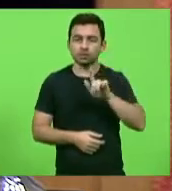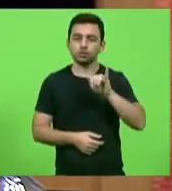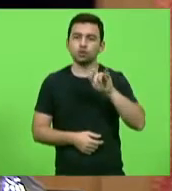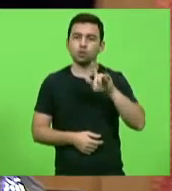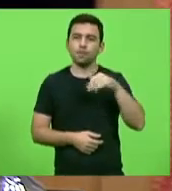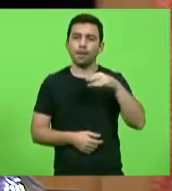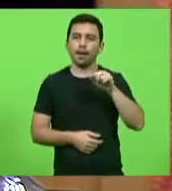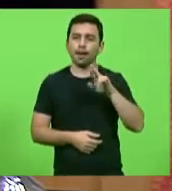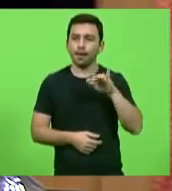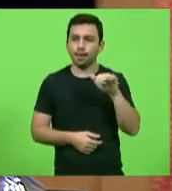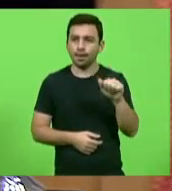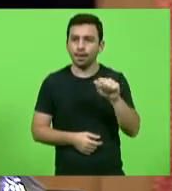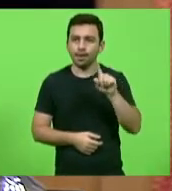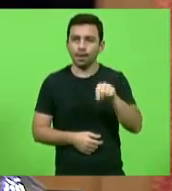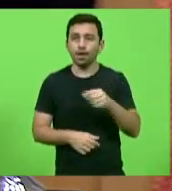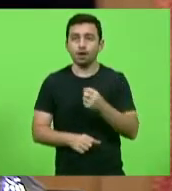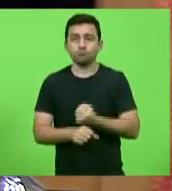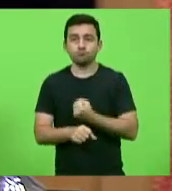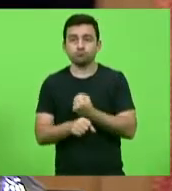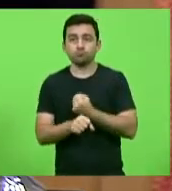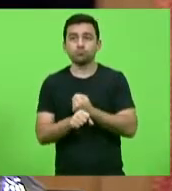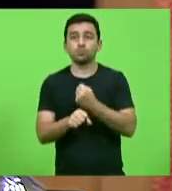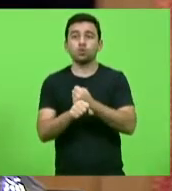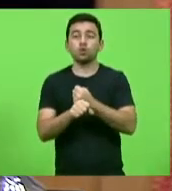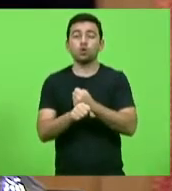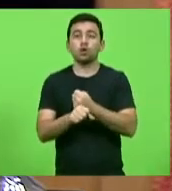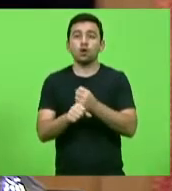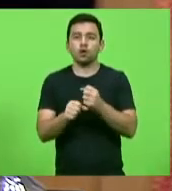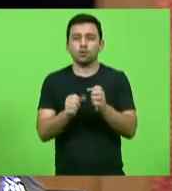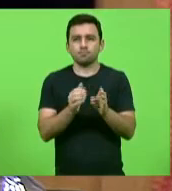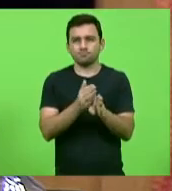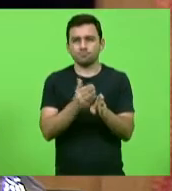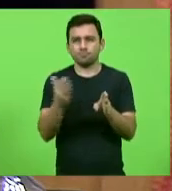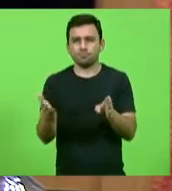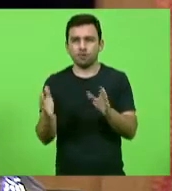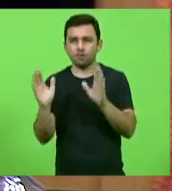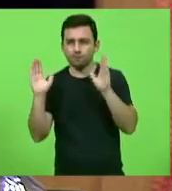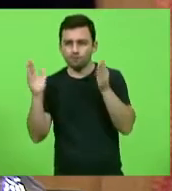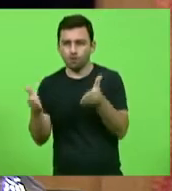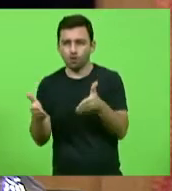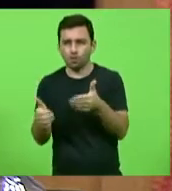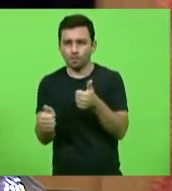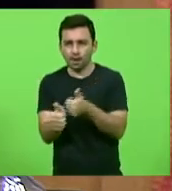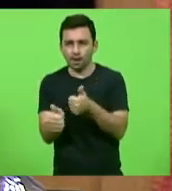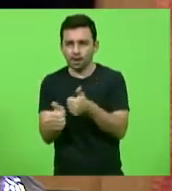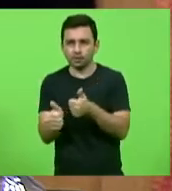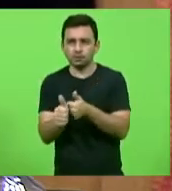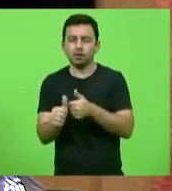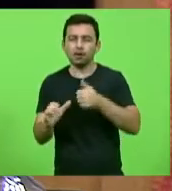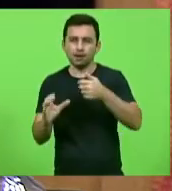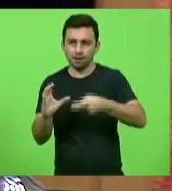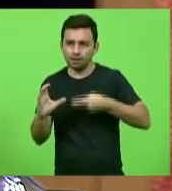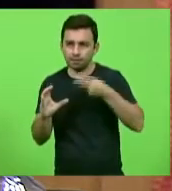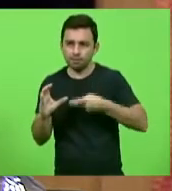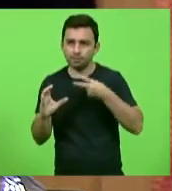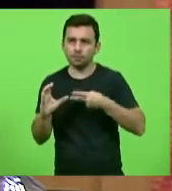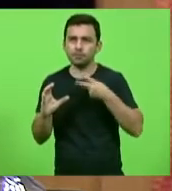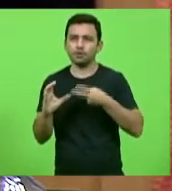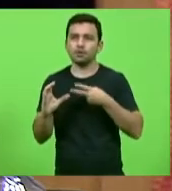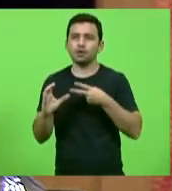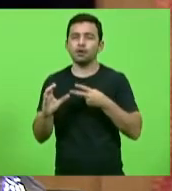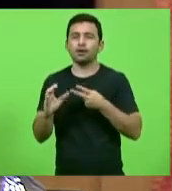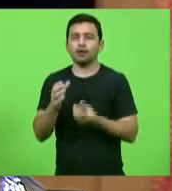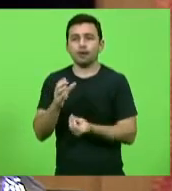seria construir ao lado do novo fórum ali, ao lado da nova Câmara de Vereadores, uma